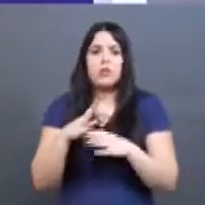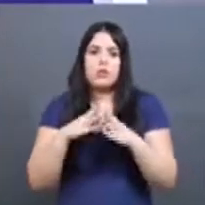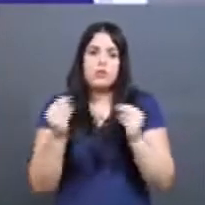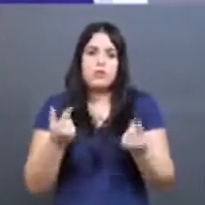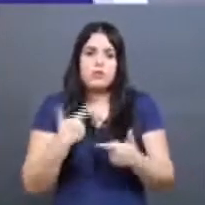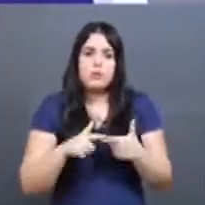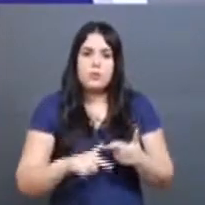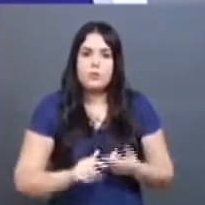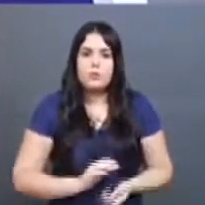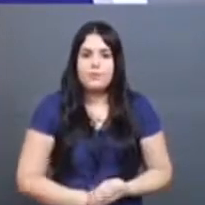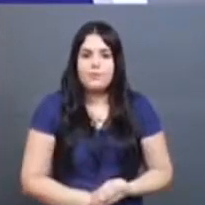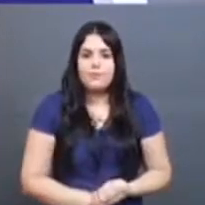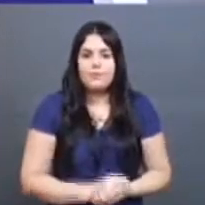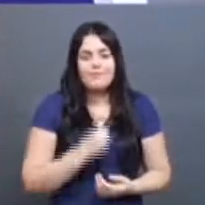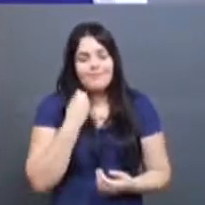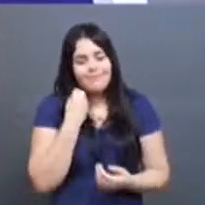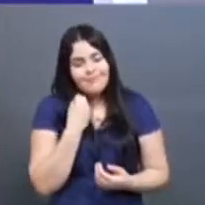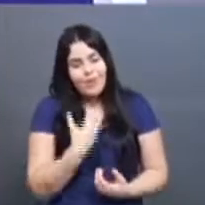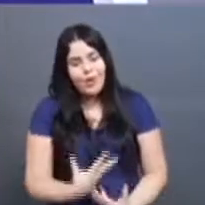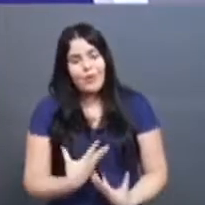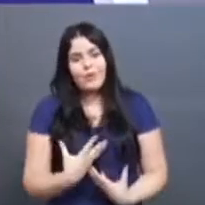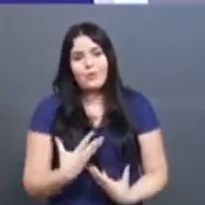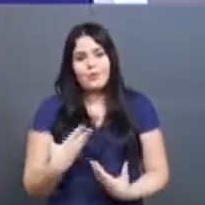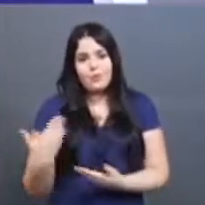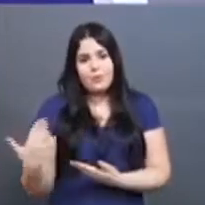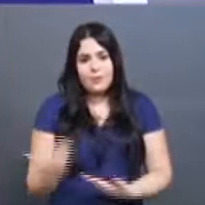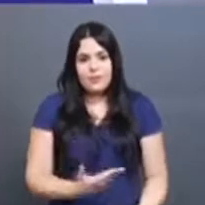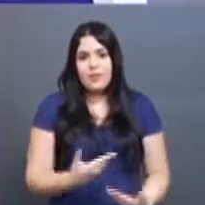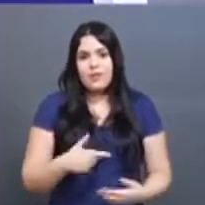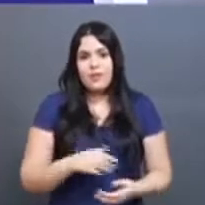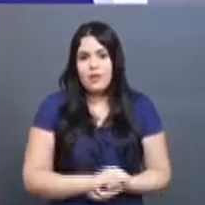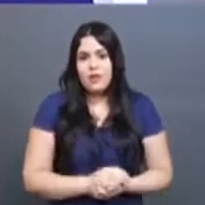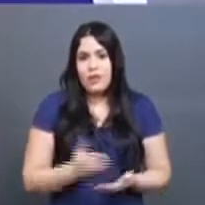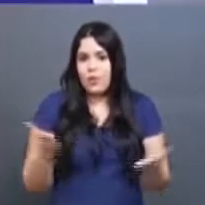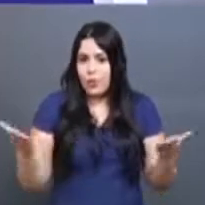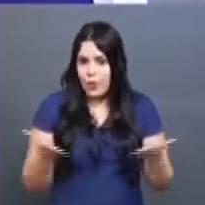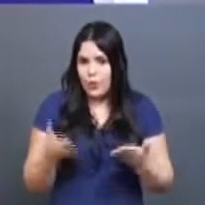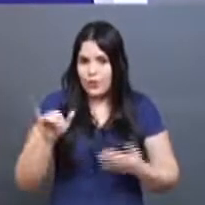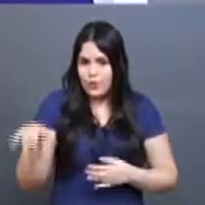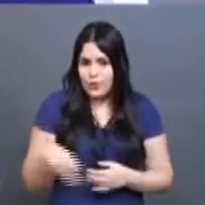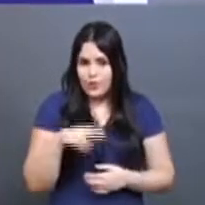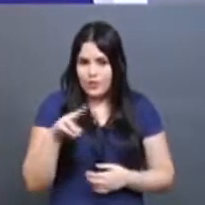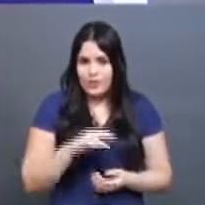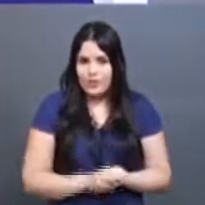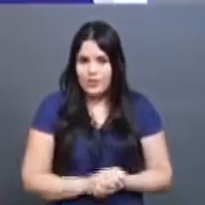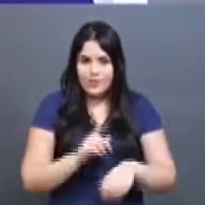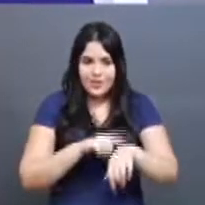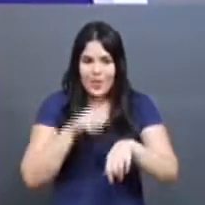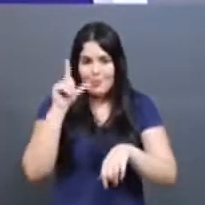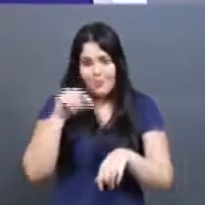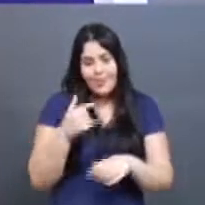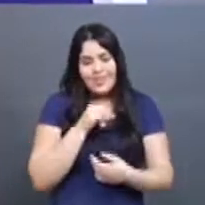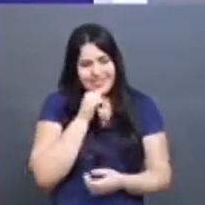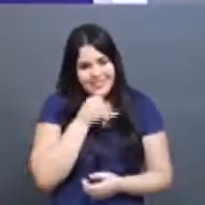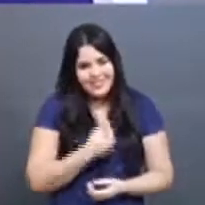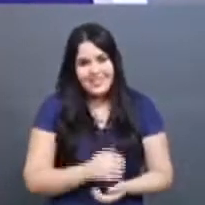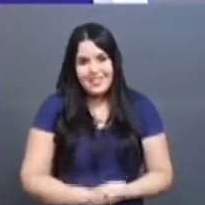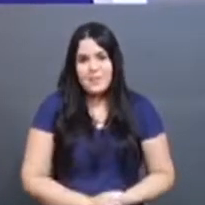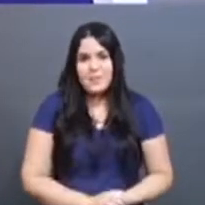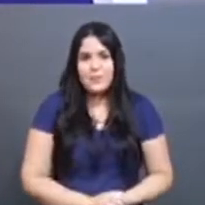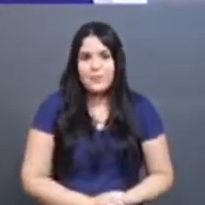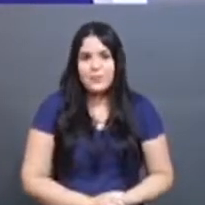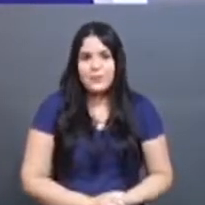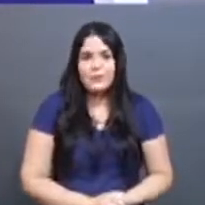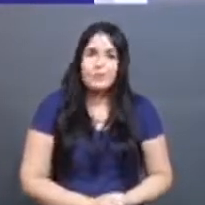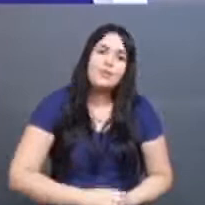Flávia, Aline, foi um prazer muito grande tê-las conosco. nosso... É uma pena, né? Já, uma pena. A gente